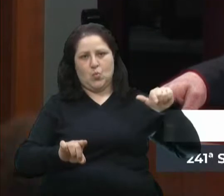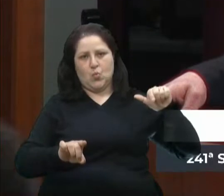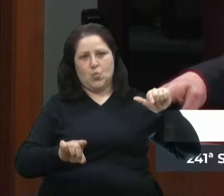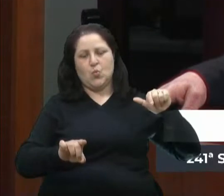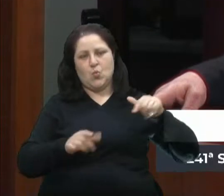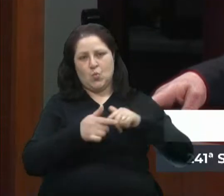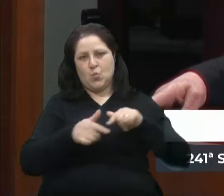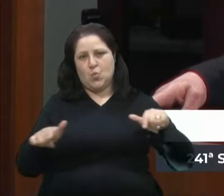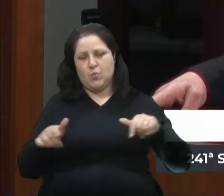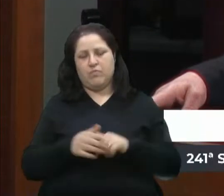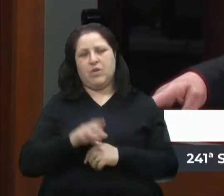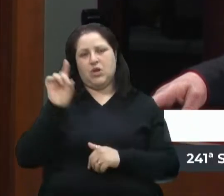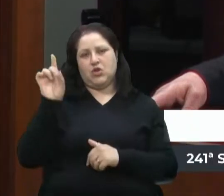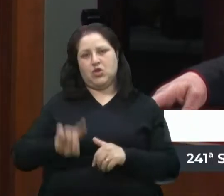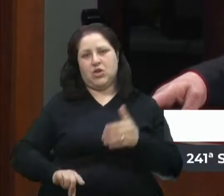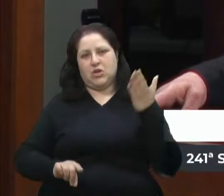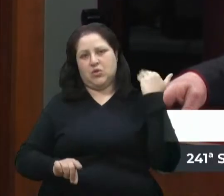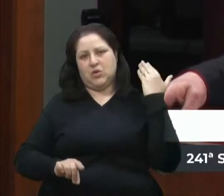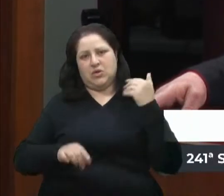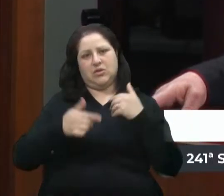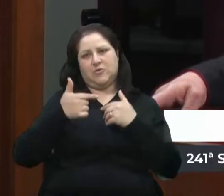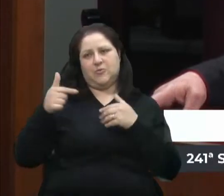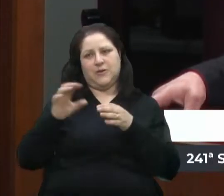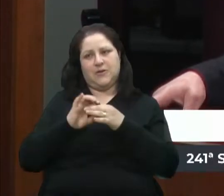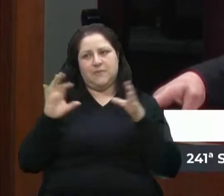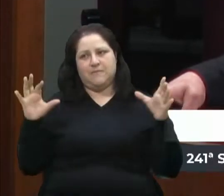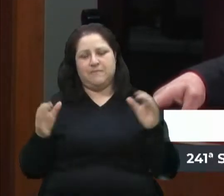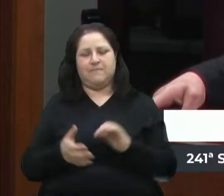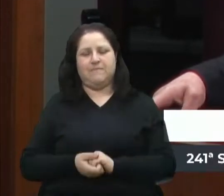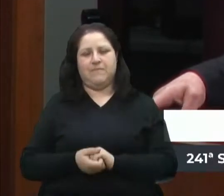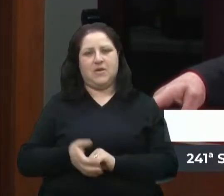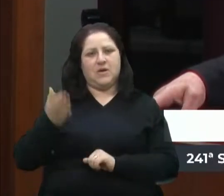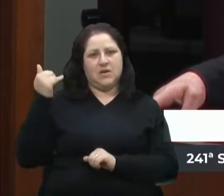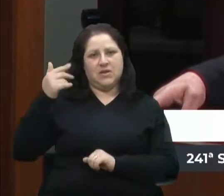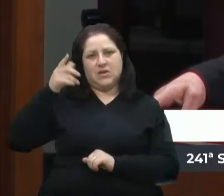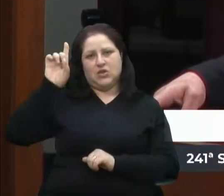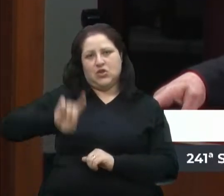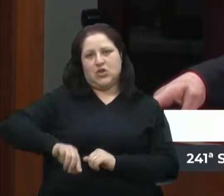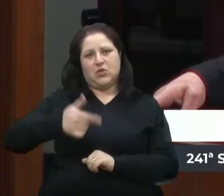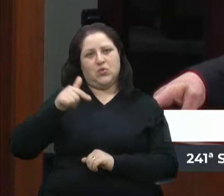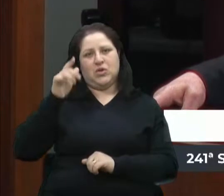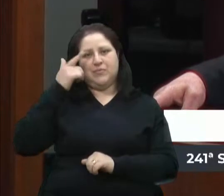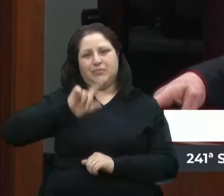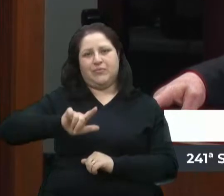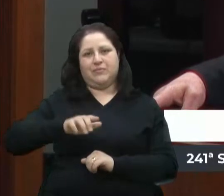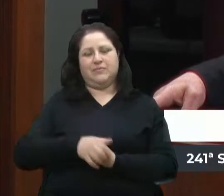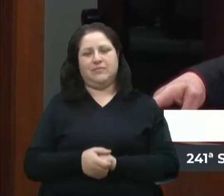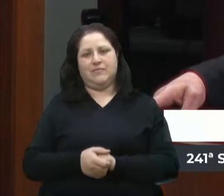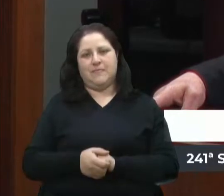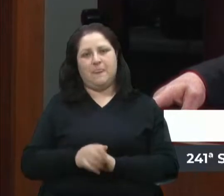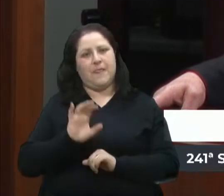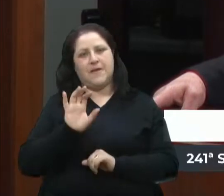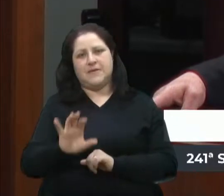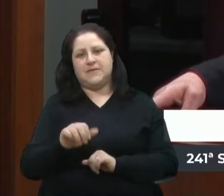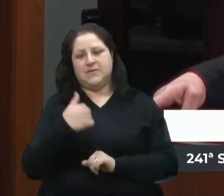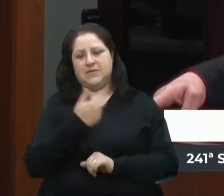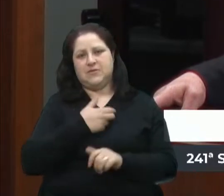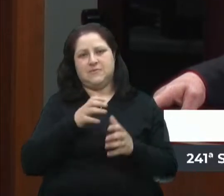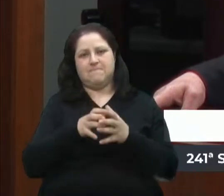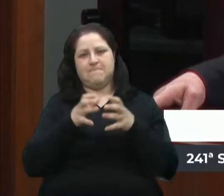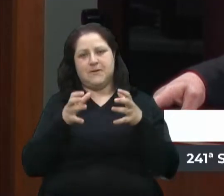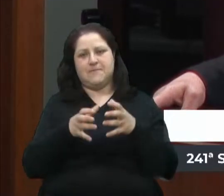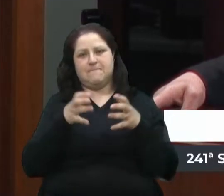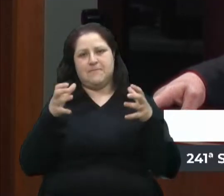direitos que não eram permitidos, direitos que não eram alcançados. E assim, a gente foi crescendo.